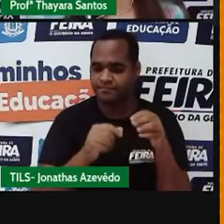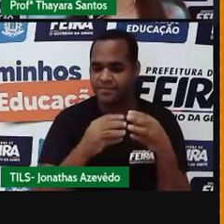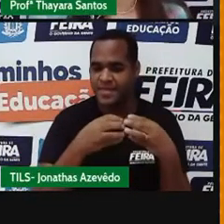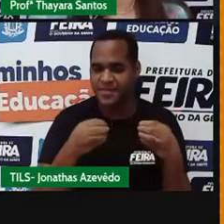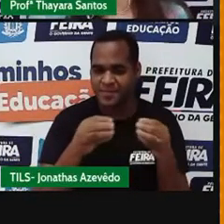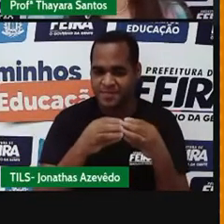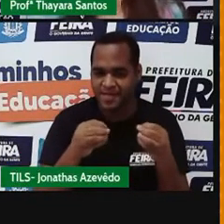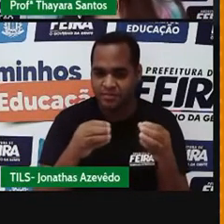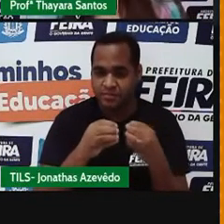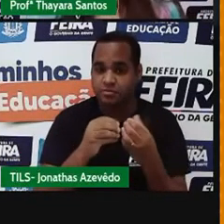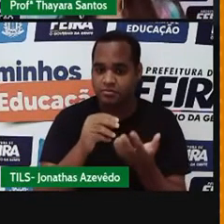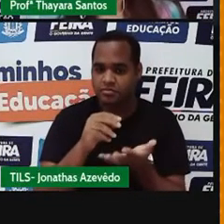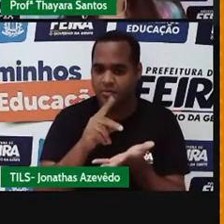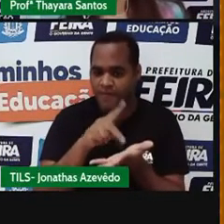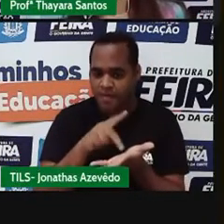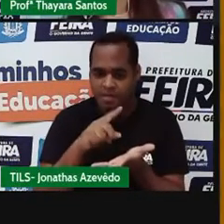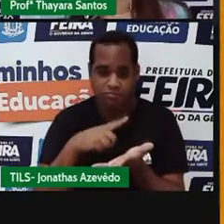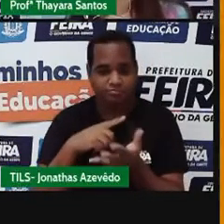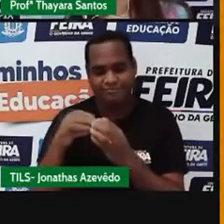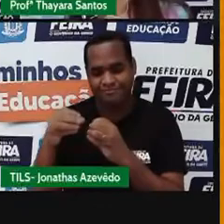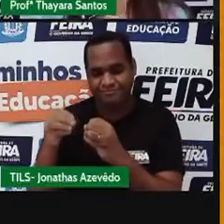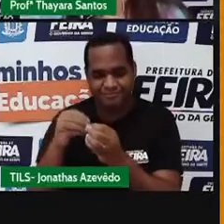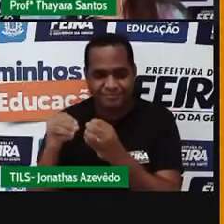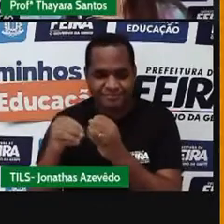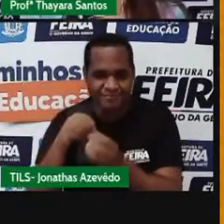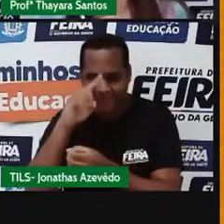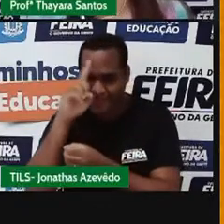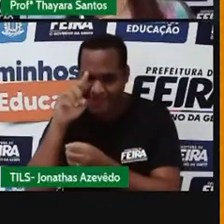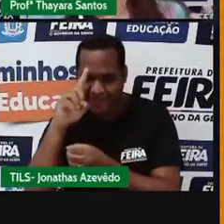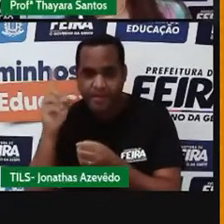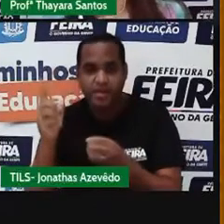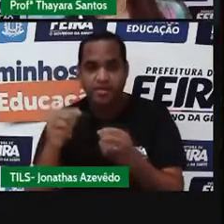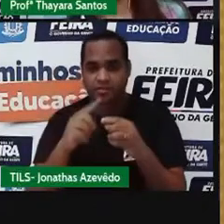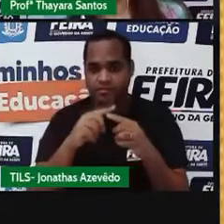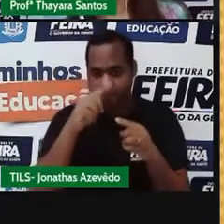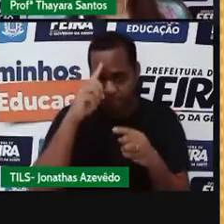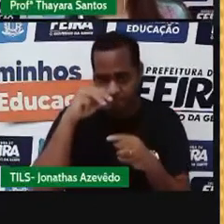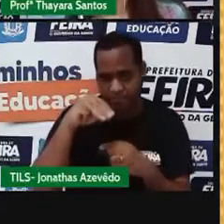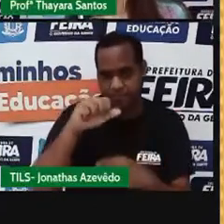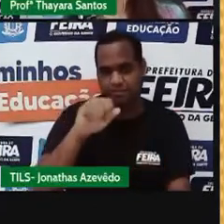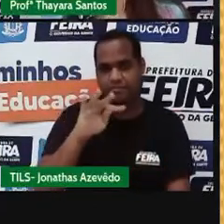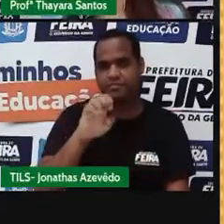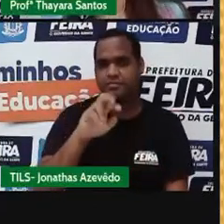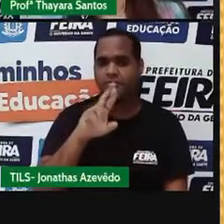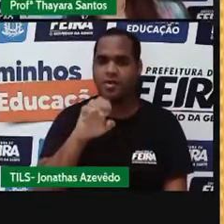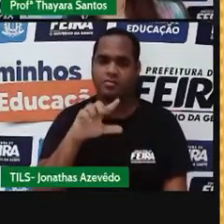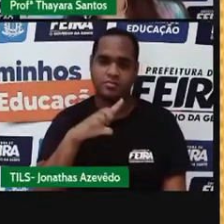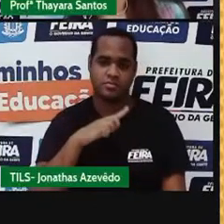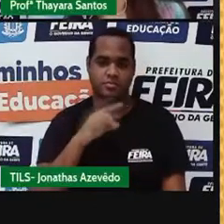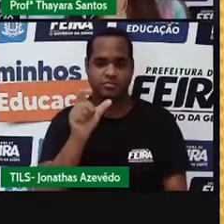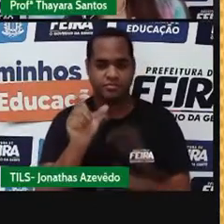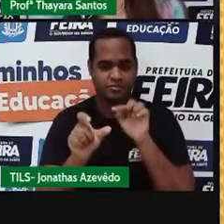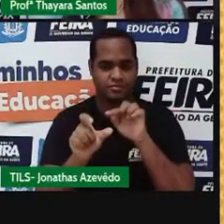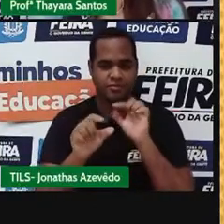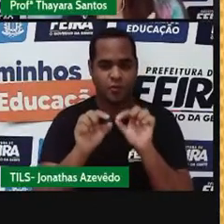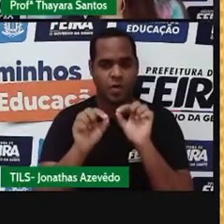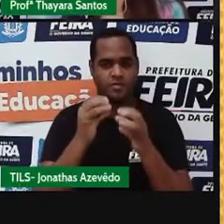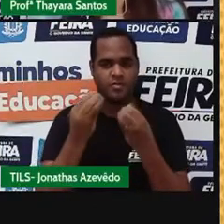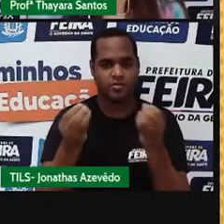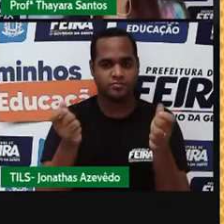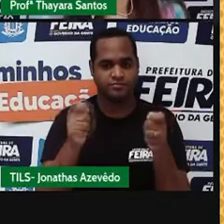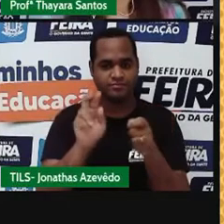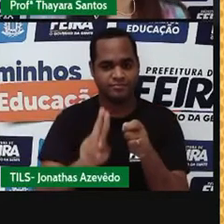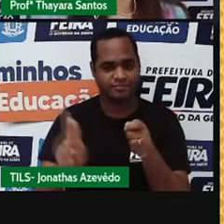naturais e os materiais sintéticos. A gente viu o que é o material, que ele pode ser definido como recurso que é